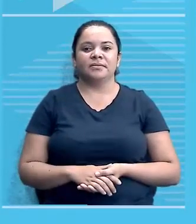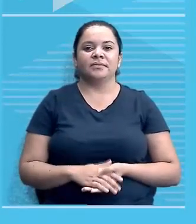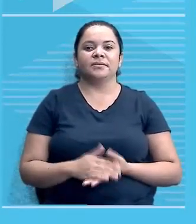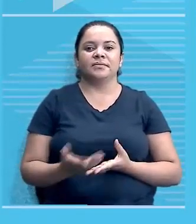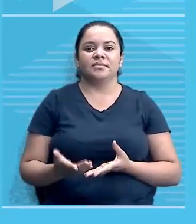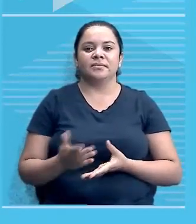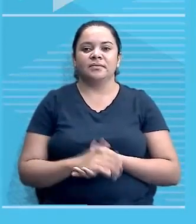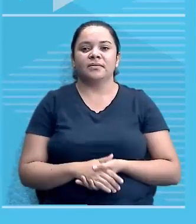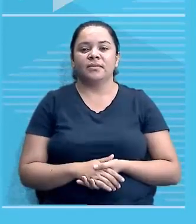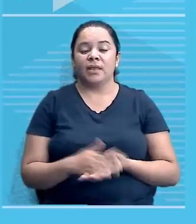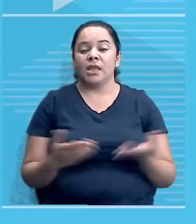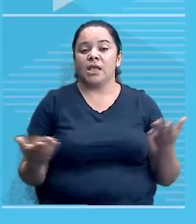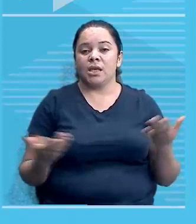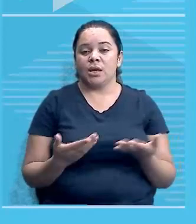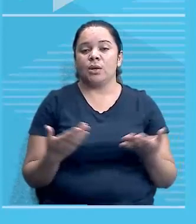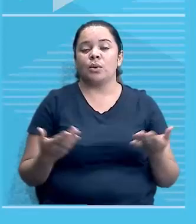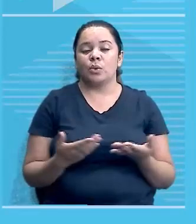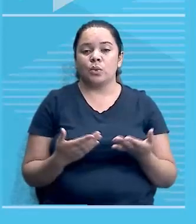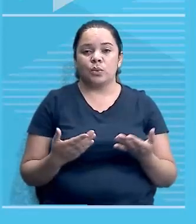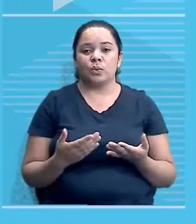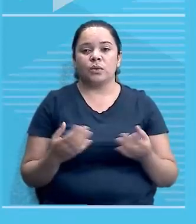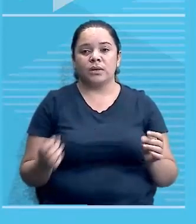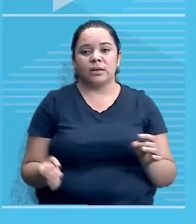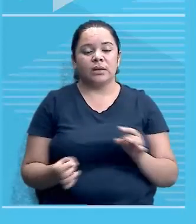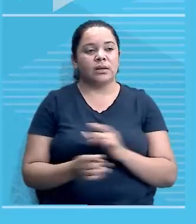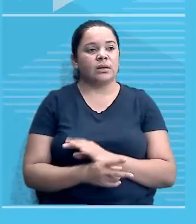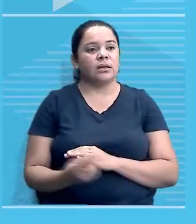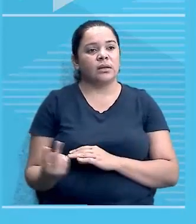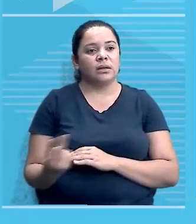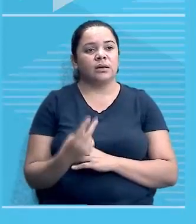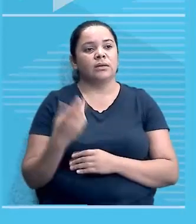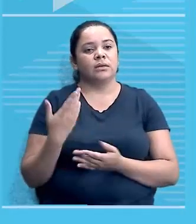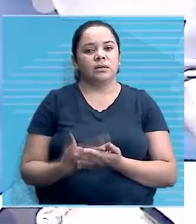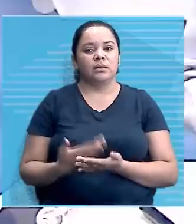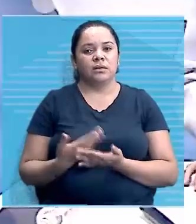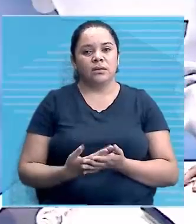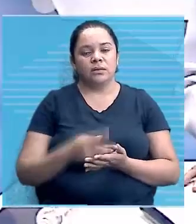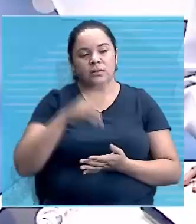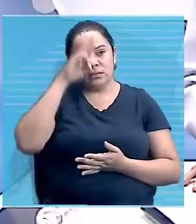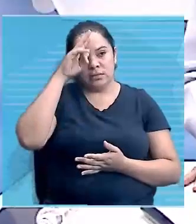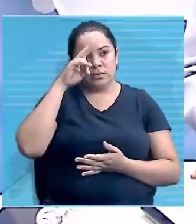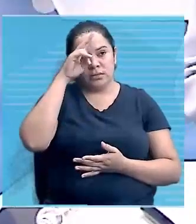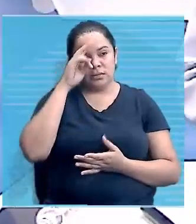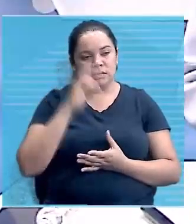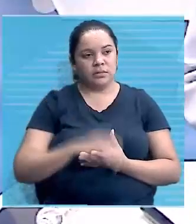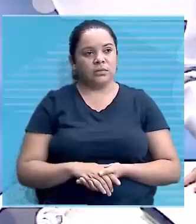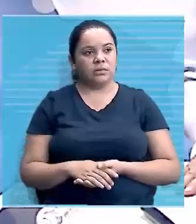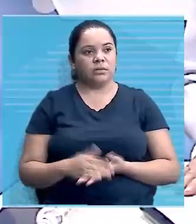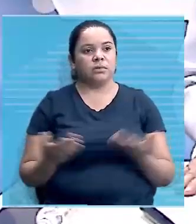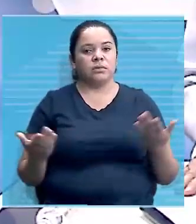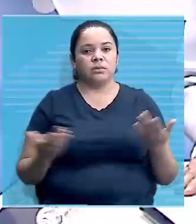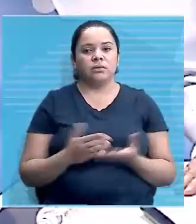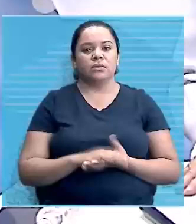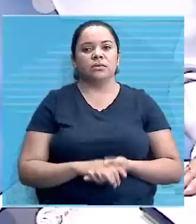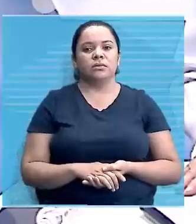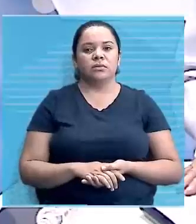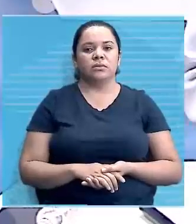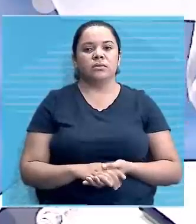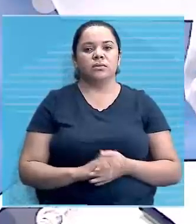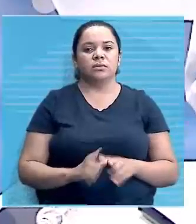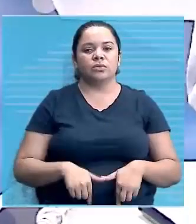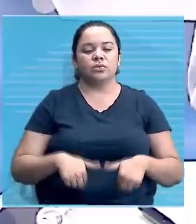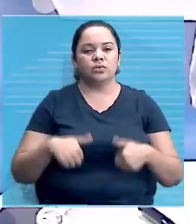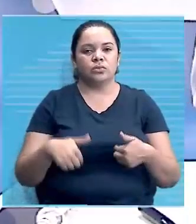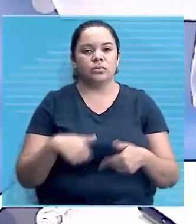alunos, nós vamos encerrando por aqui mais essas duas aulas de história e hoje nós tratamos sobre a reação dos povos africanos em relação